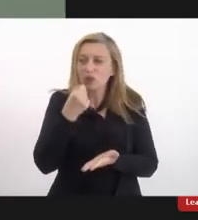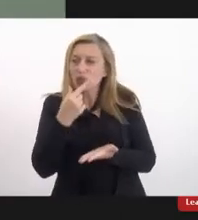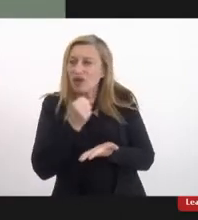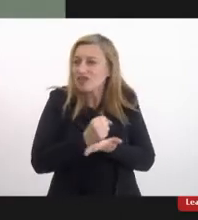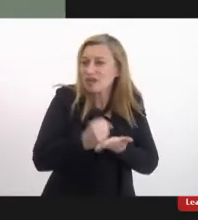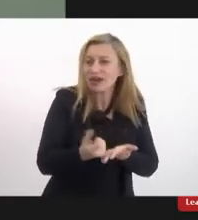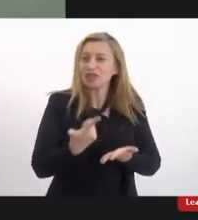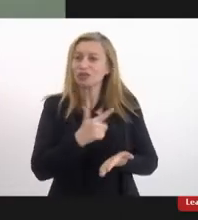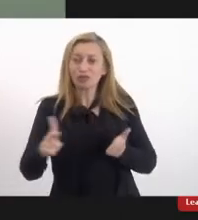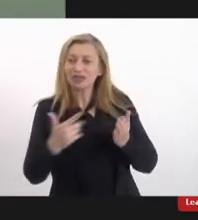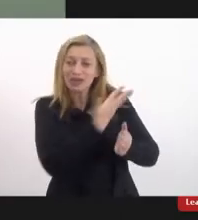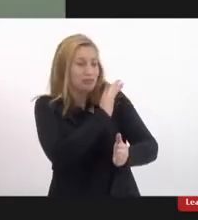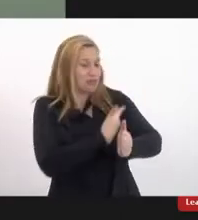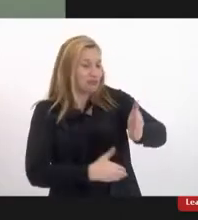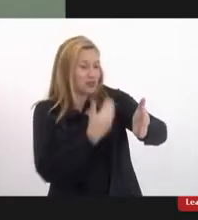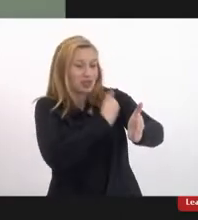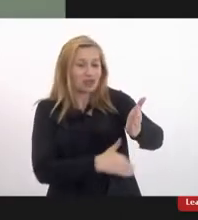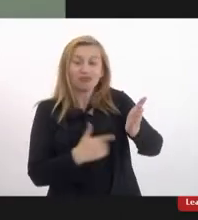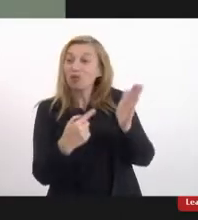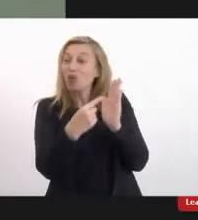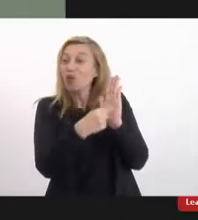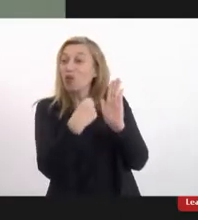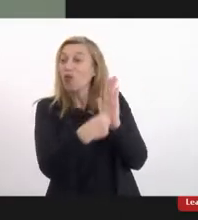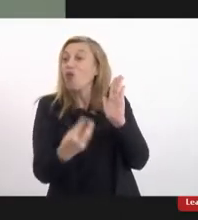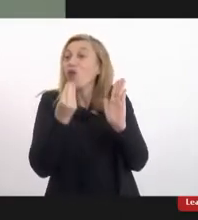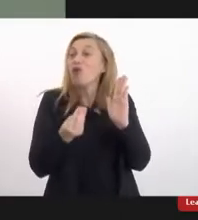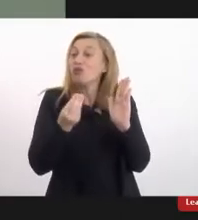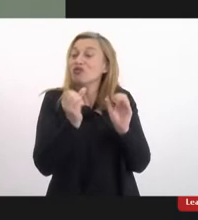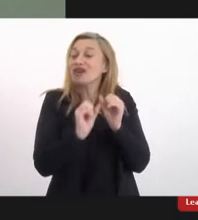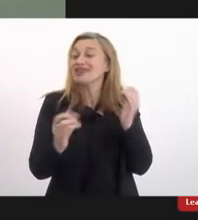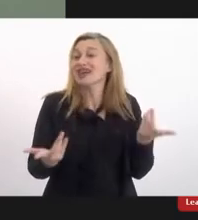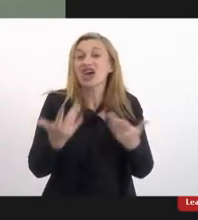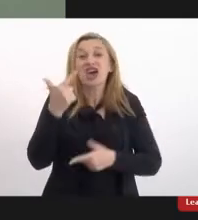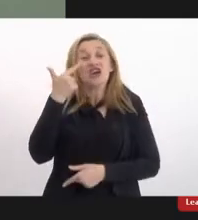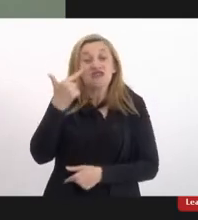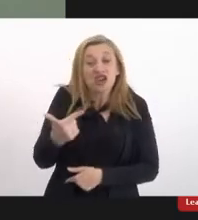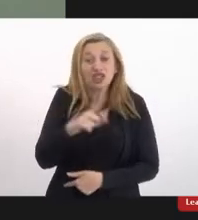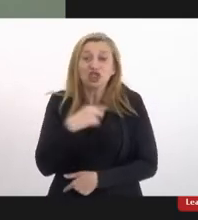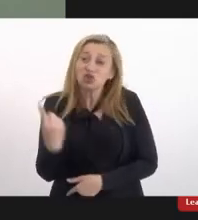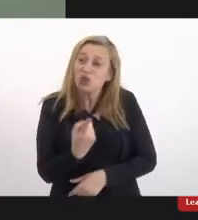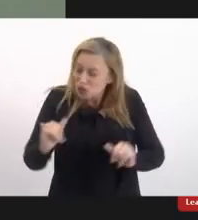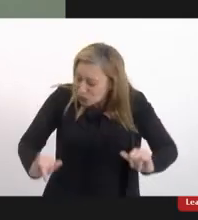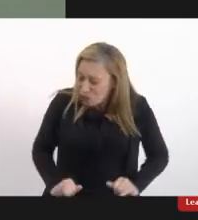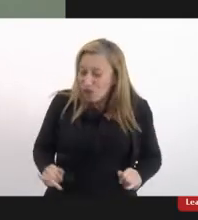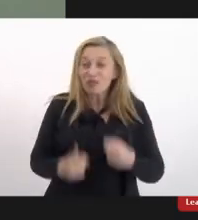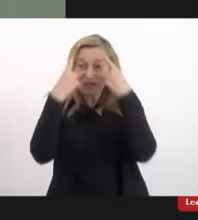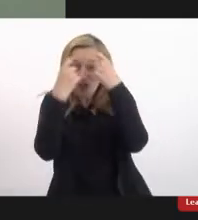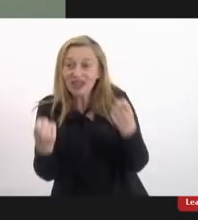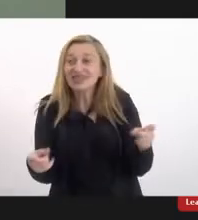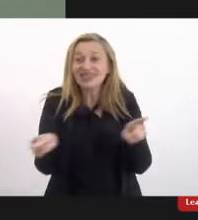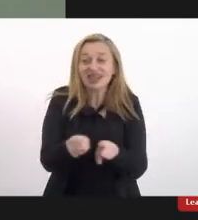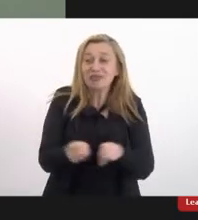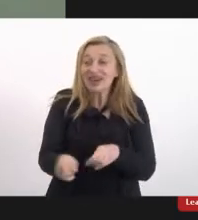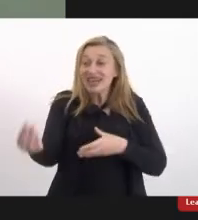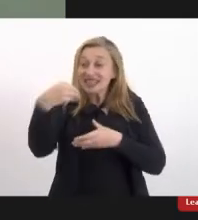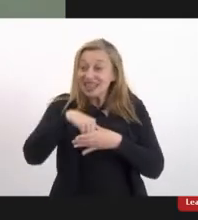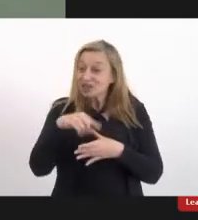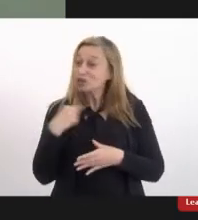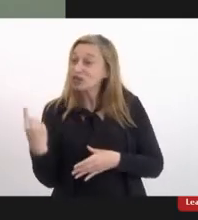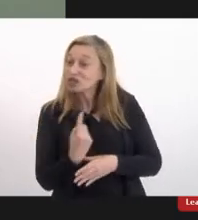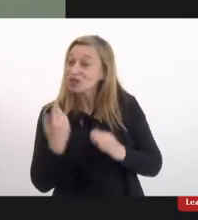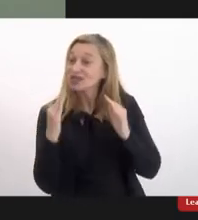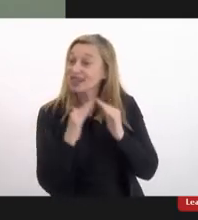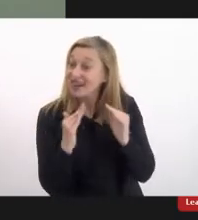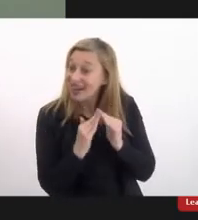mãos para fazer o x vermelho nas mãos então vejam que nós sofremos a violência também dentro dos nossos lares